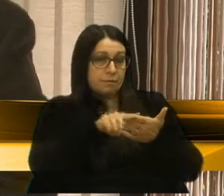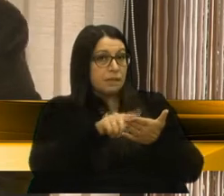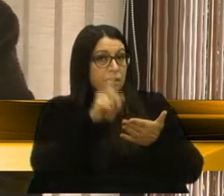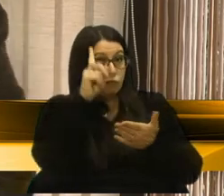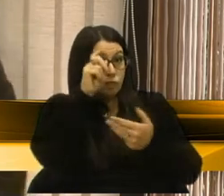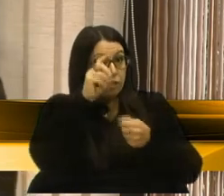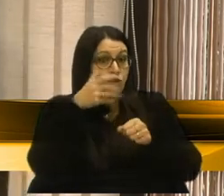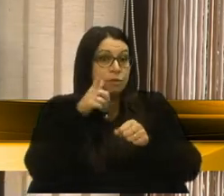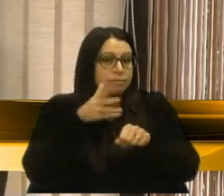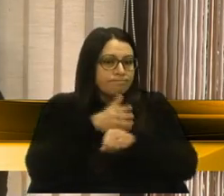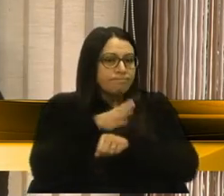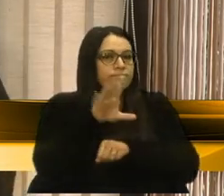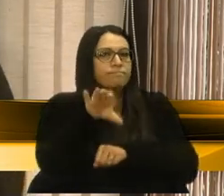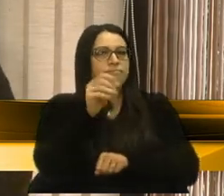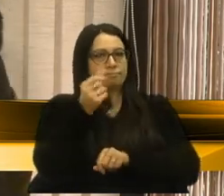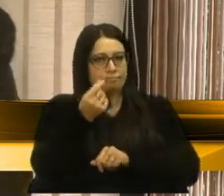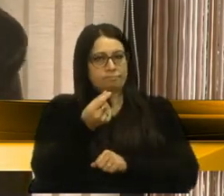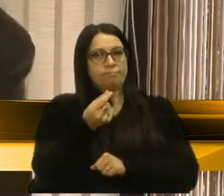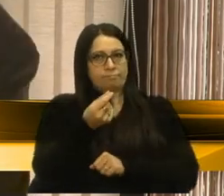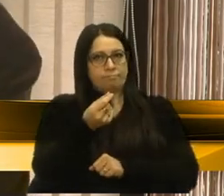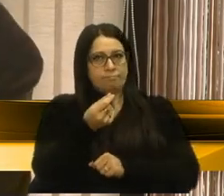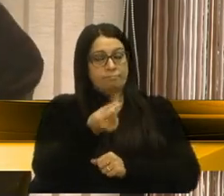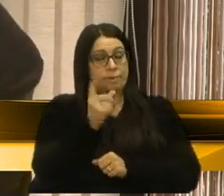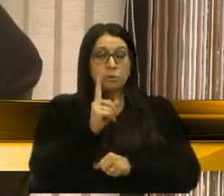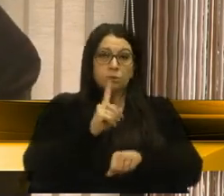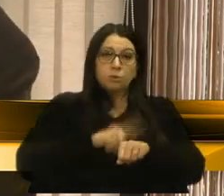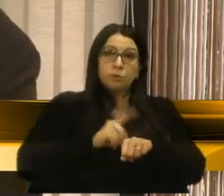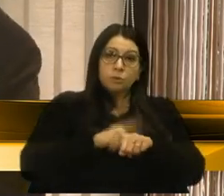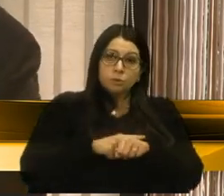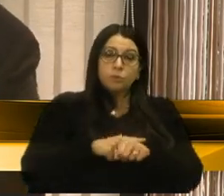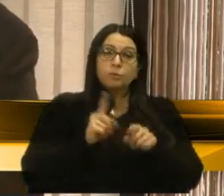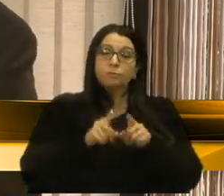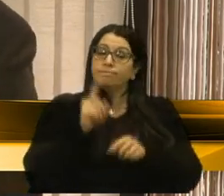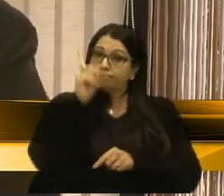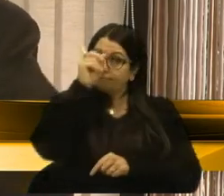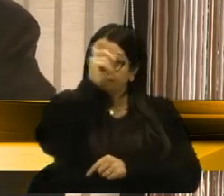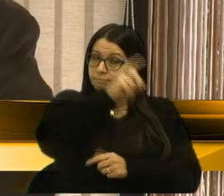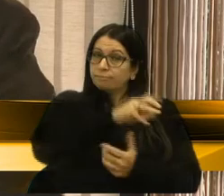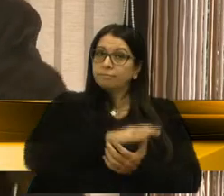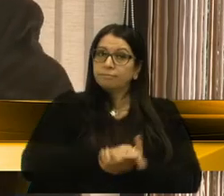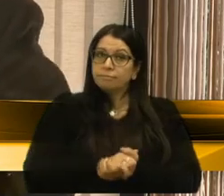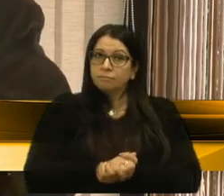acessar. Então, neste momento ainda de dificuldade